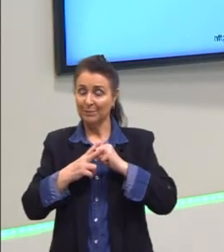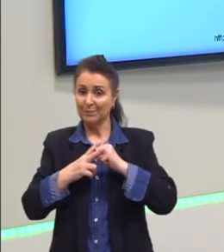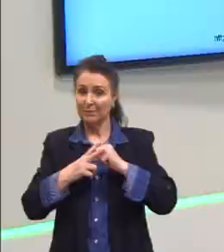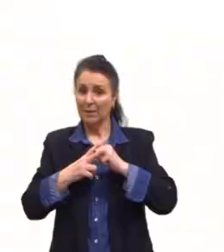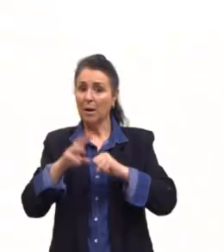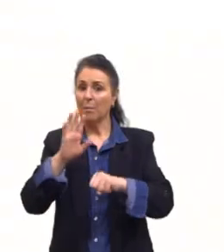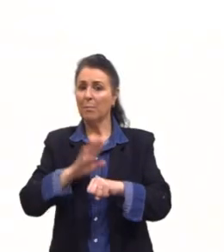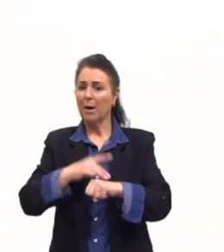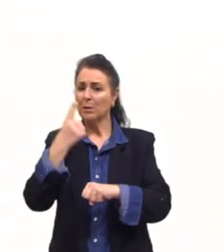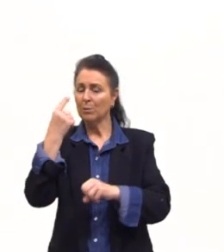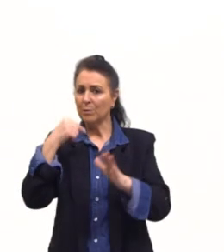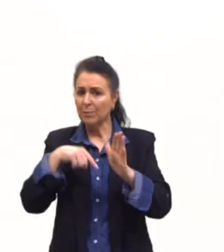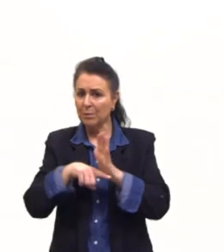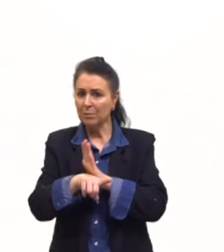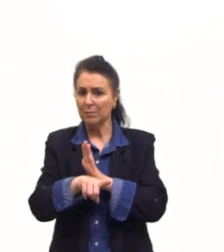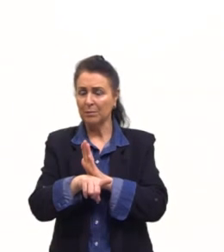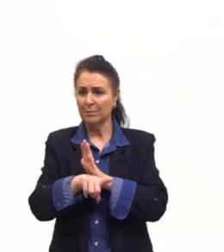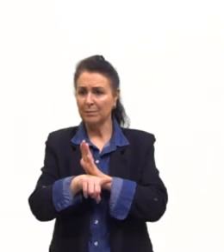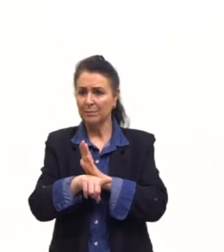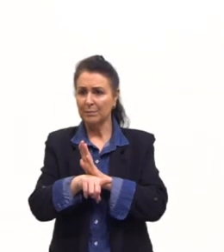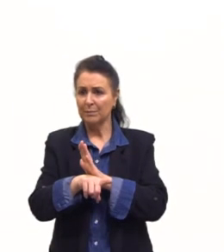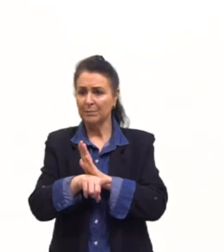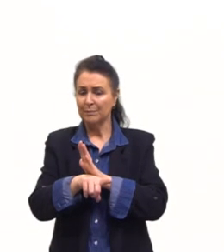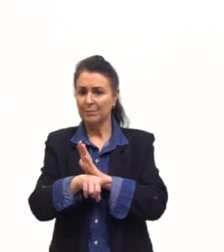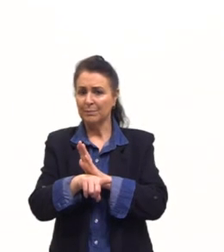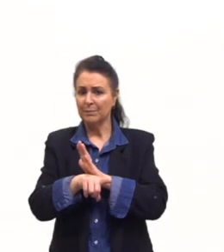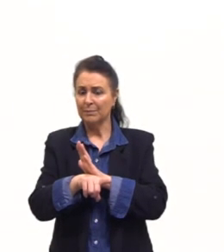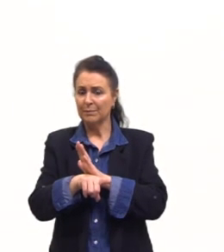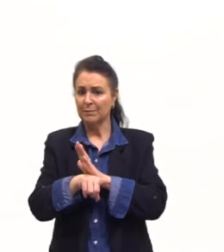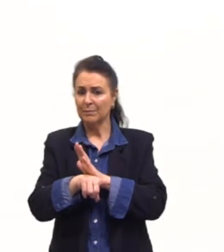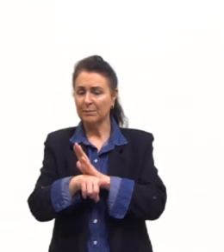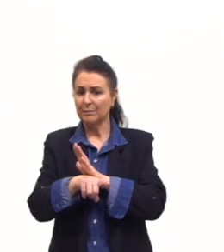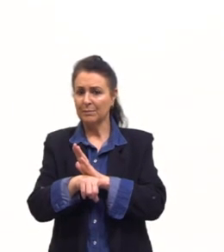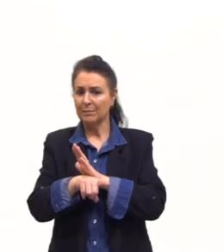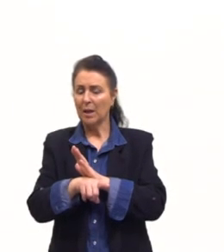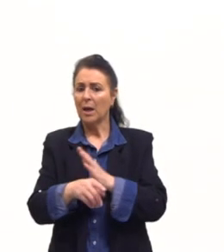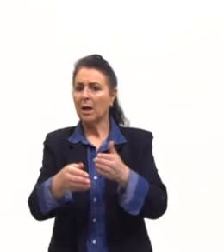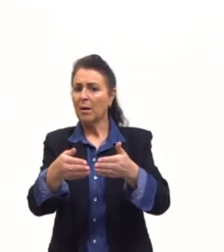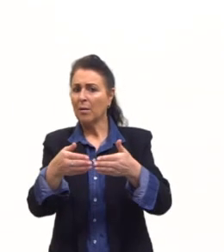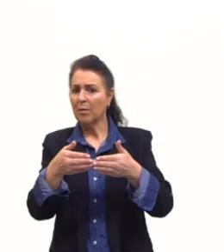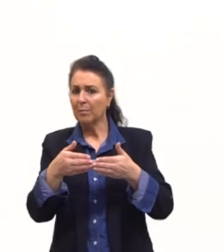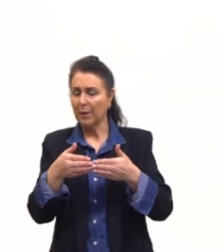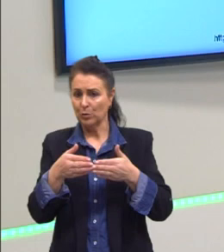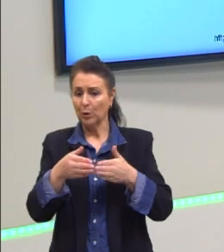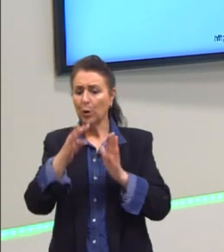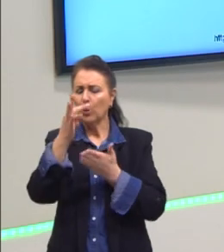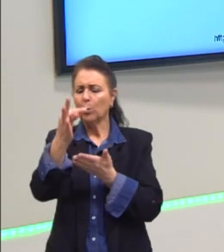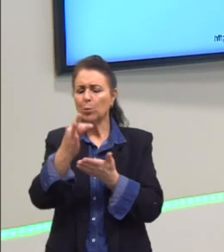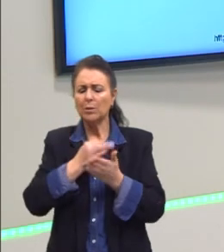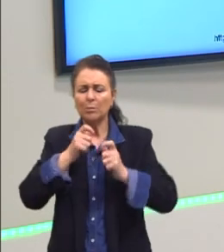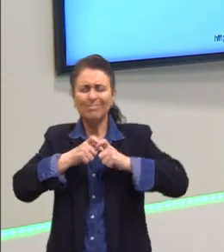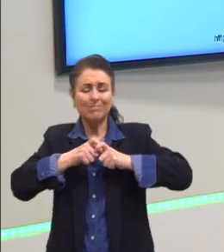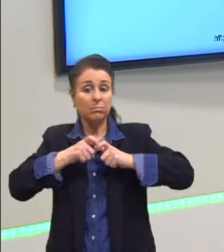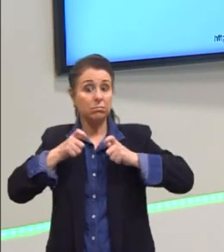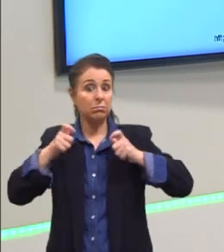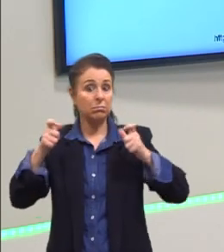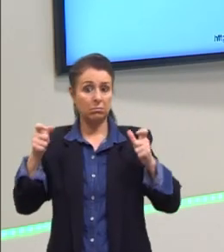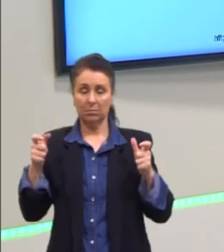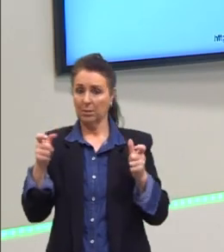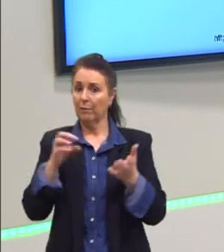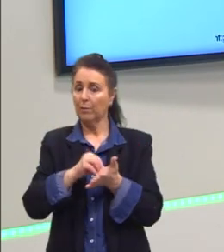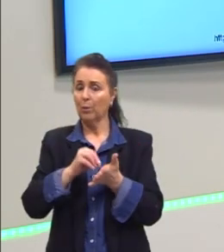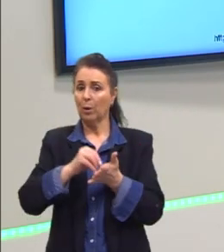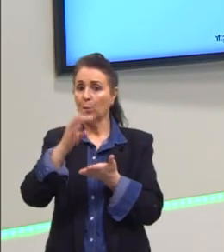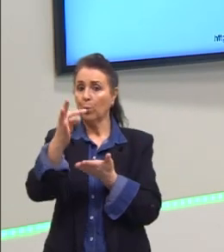mais uma questão, então. Essa questão aqui, ela pede... O texto era enorme, tá, gente? Eu não coloquei o